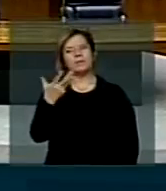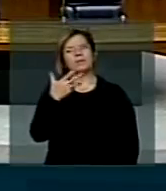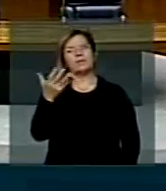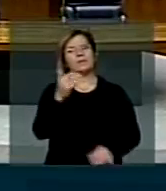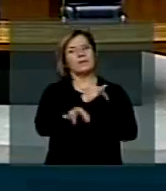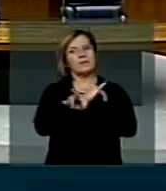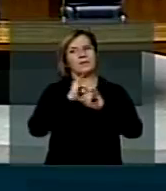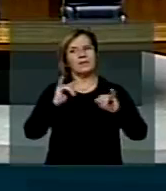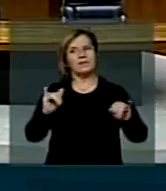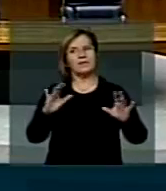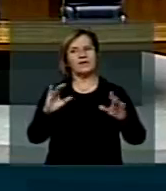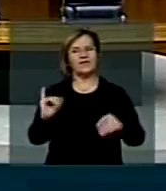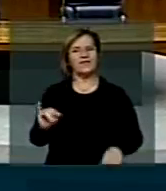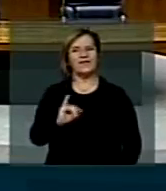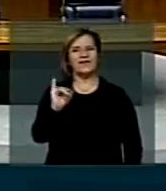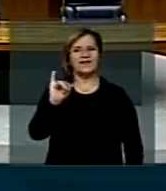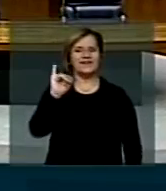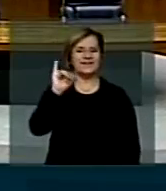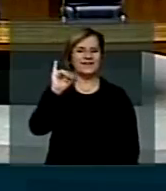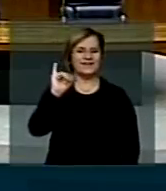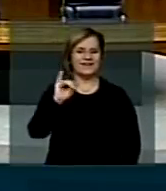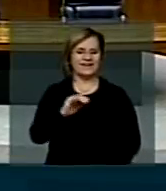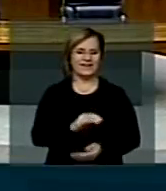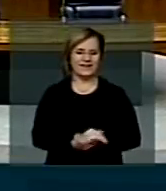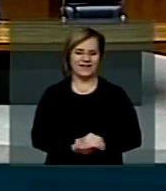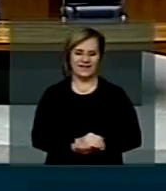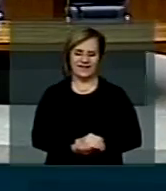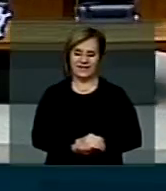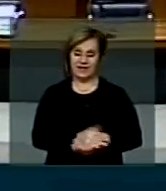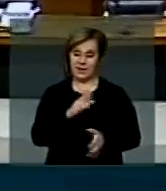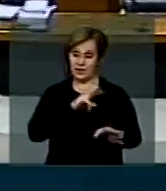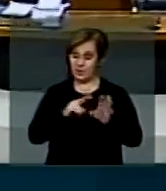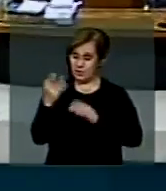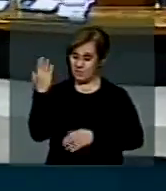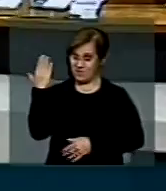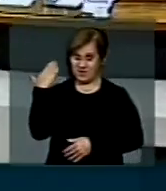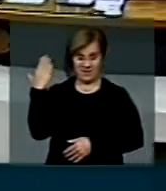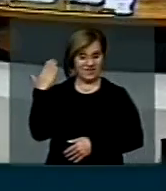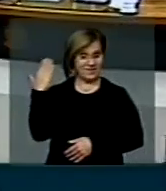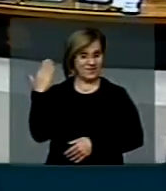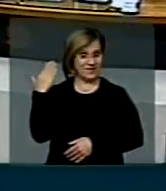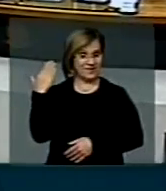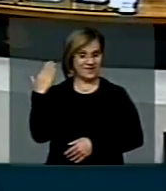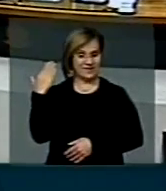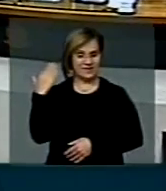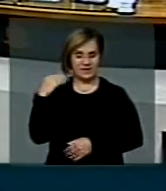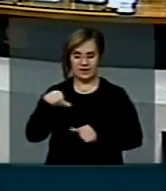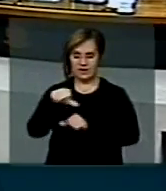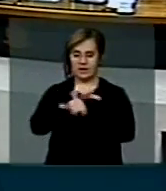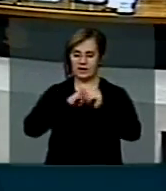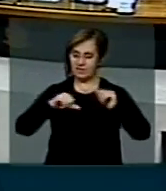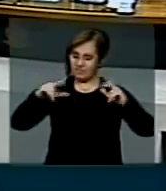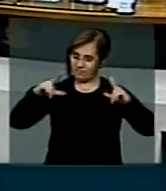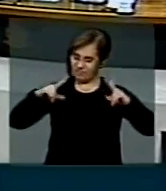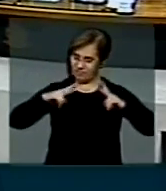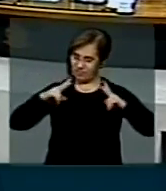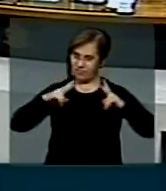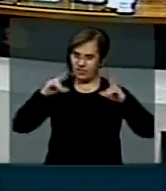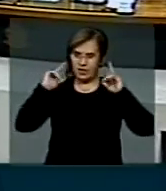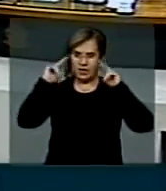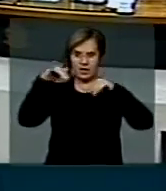registro muito importante do final da semana passada, que foi a privatização do